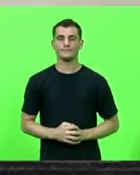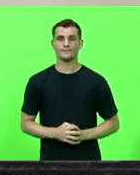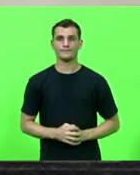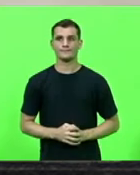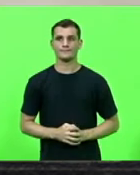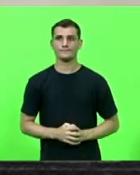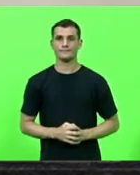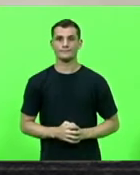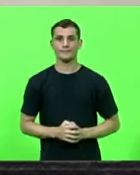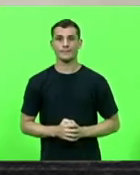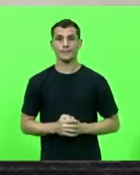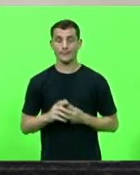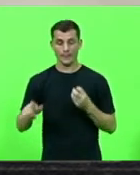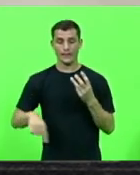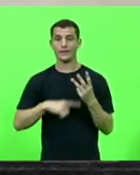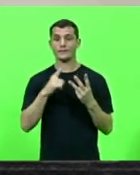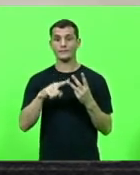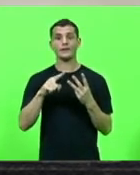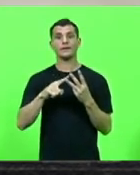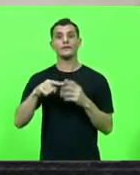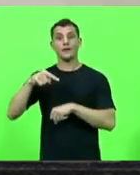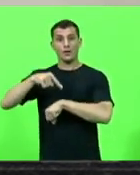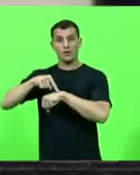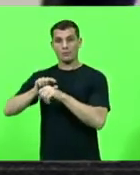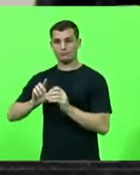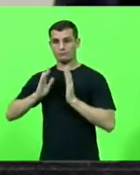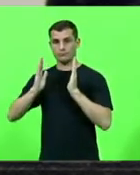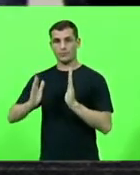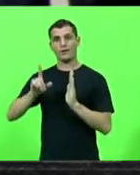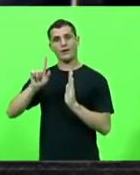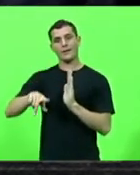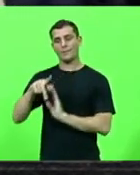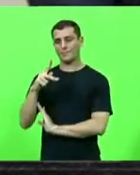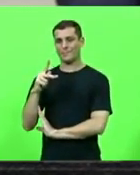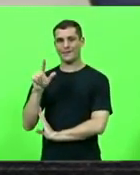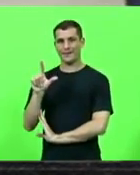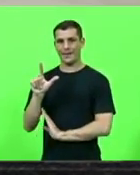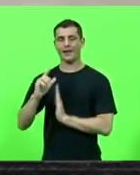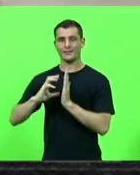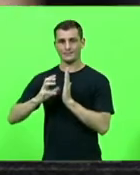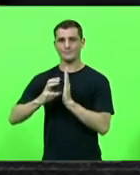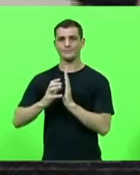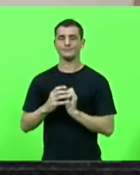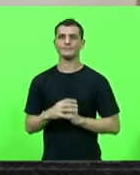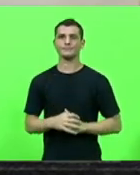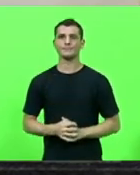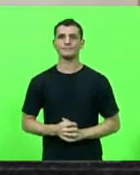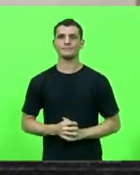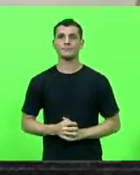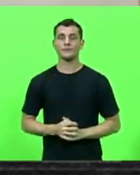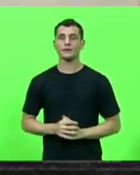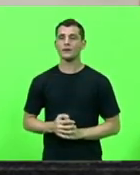terceiro horário pertence ao PL gostaria de falar no tempo do